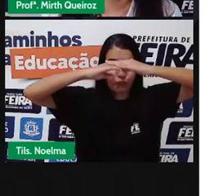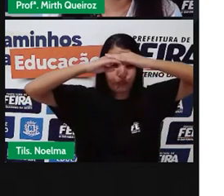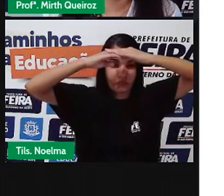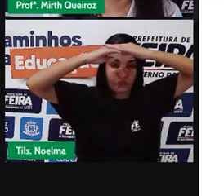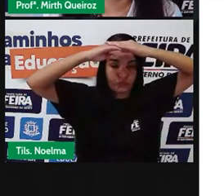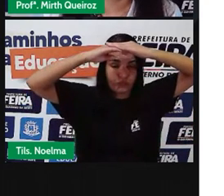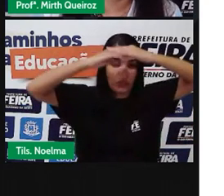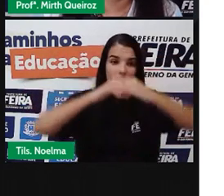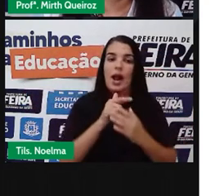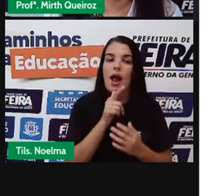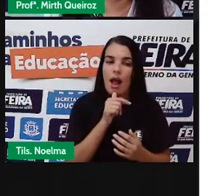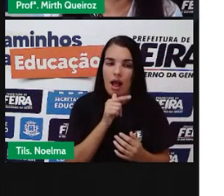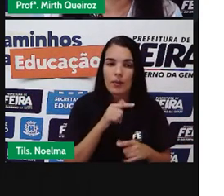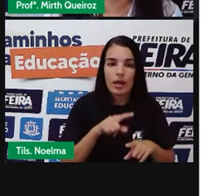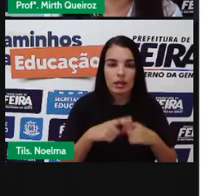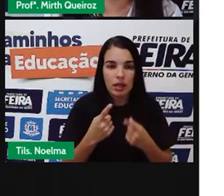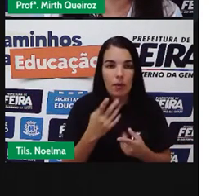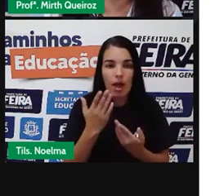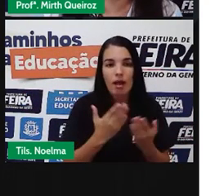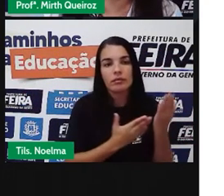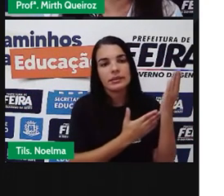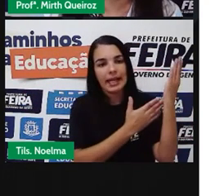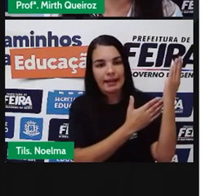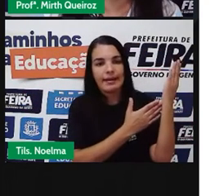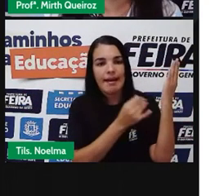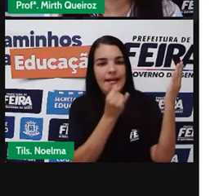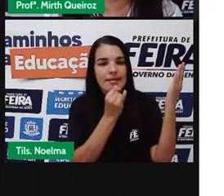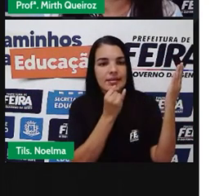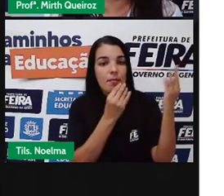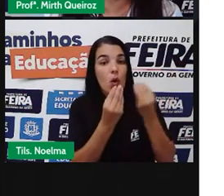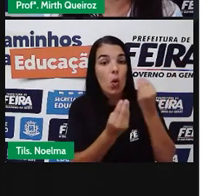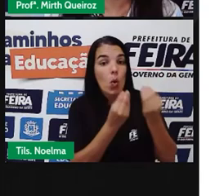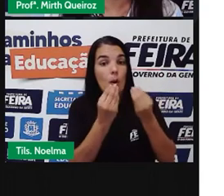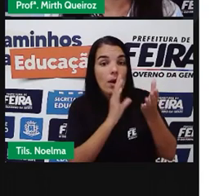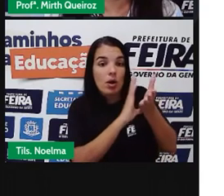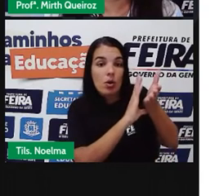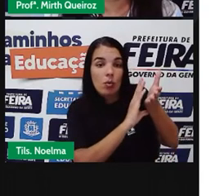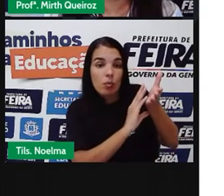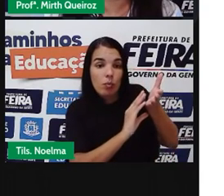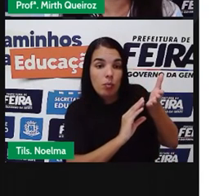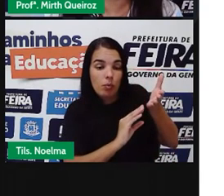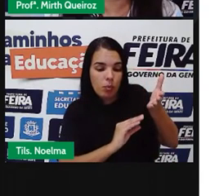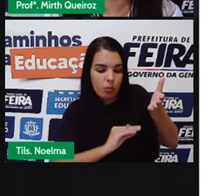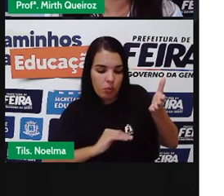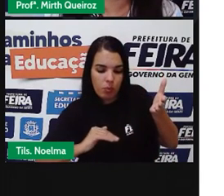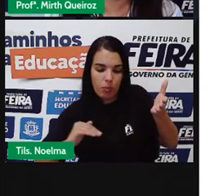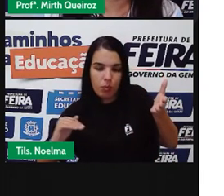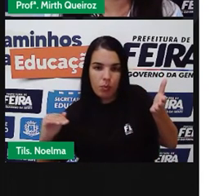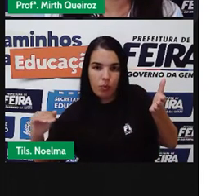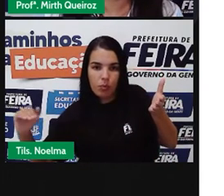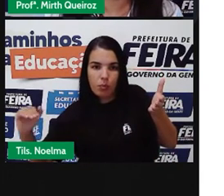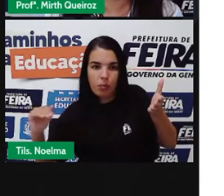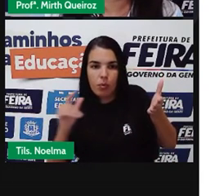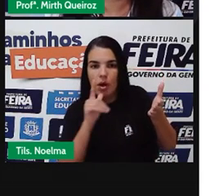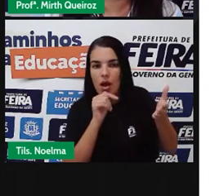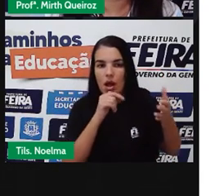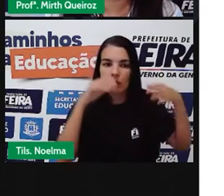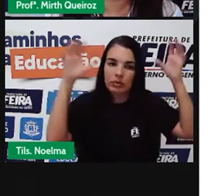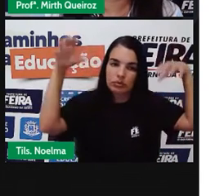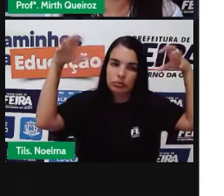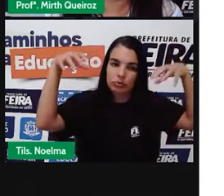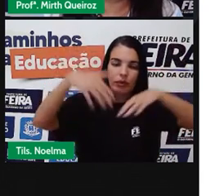nós temos aqui um exemplo de drenagem e manejo de águas fluviais